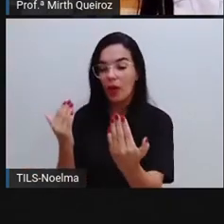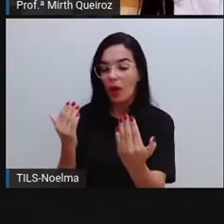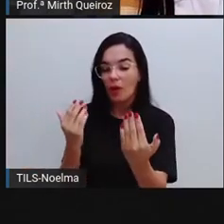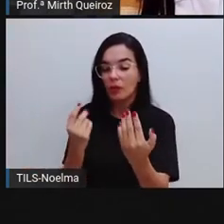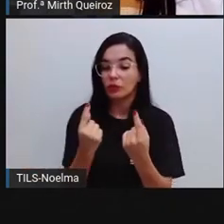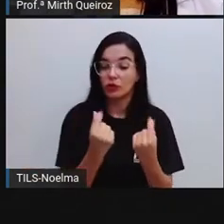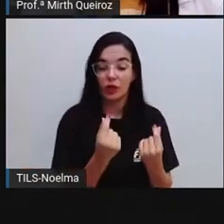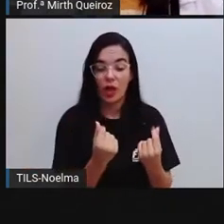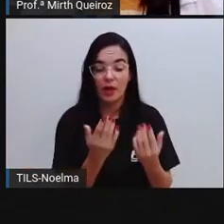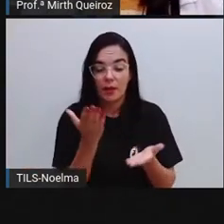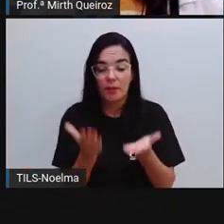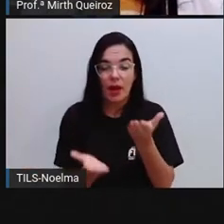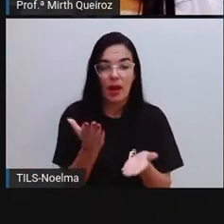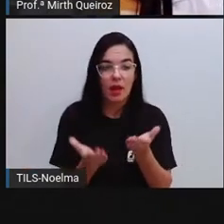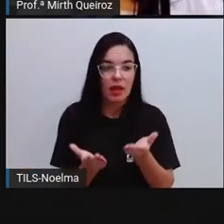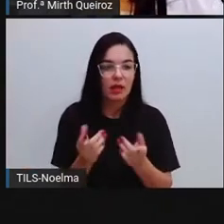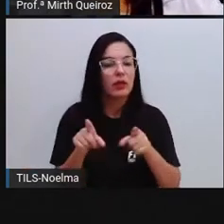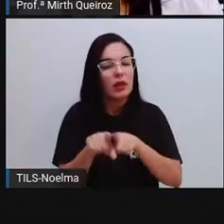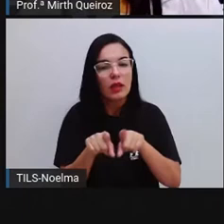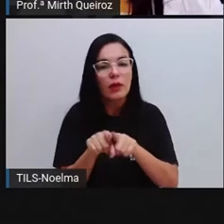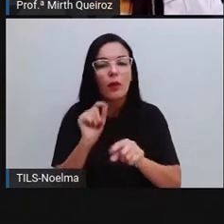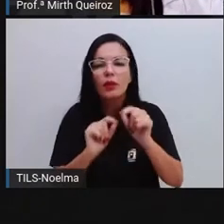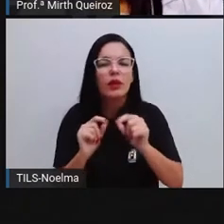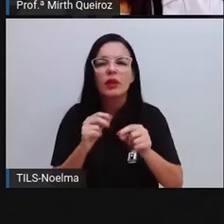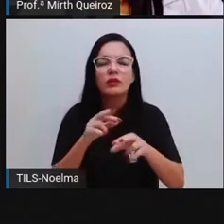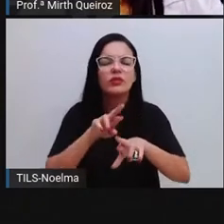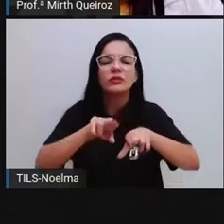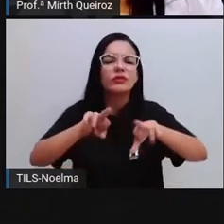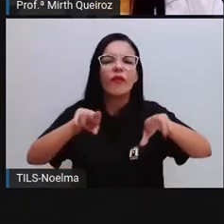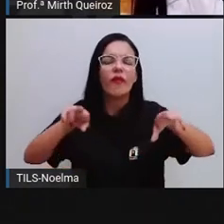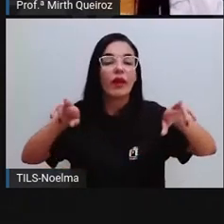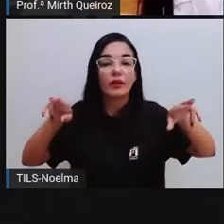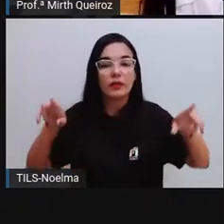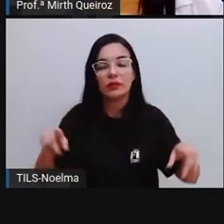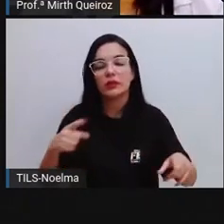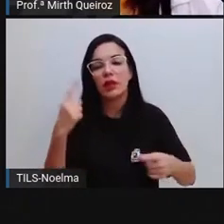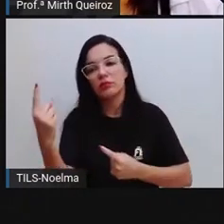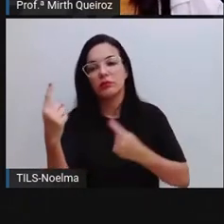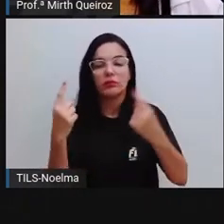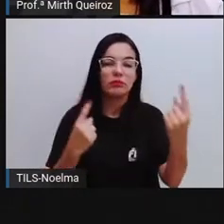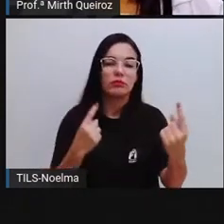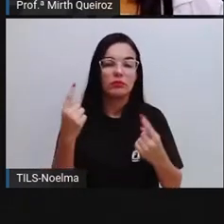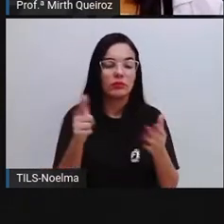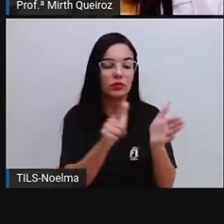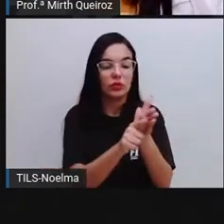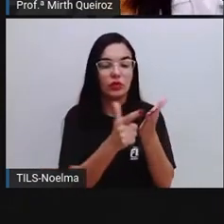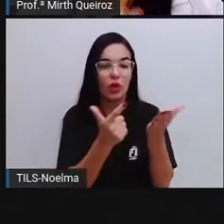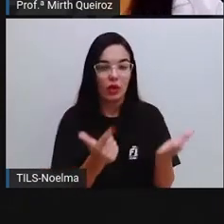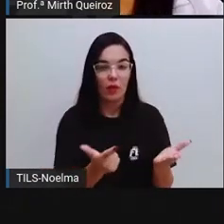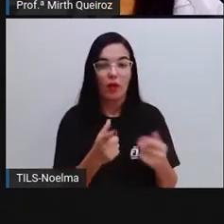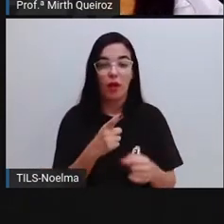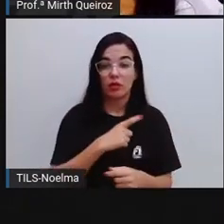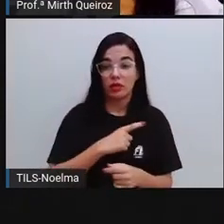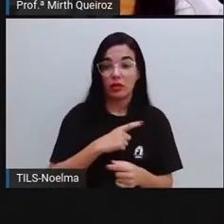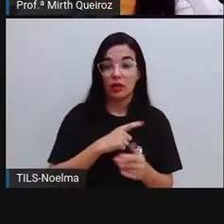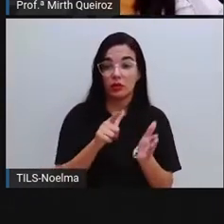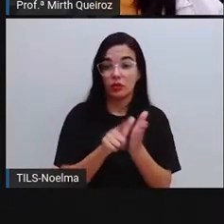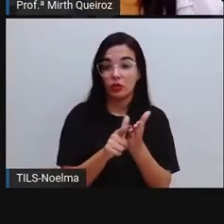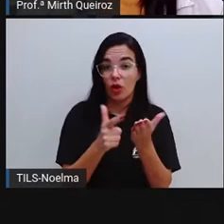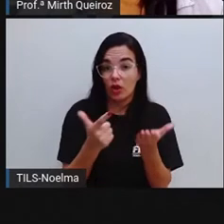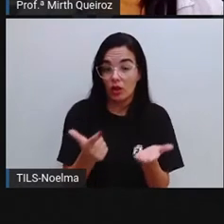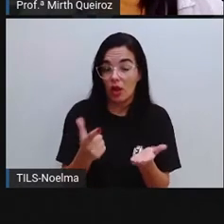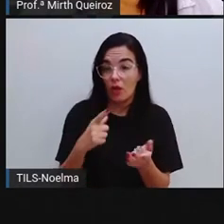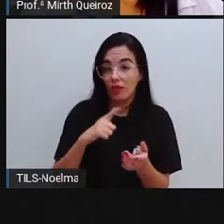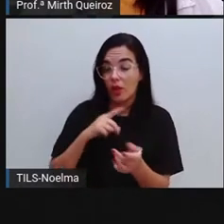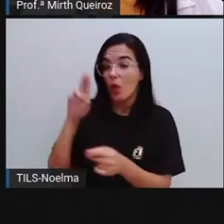o nome desses cadernos vai variar a depender de cada jornal. Tem jornais que vão usar